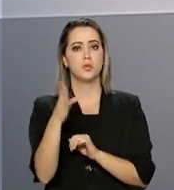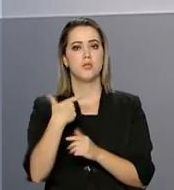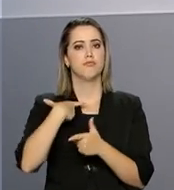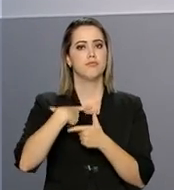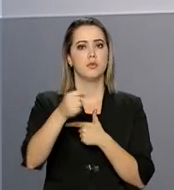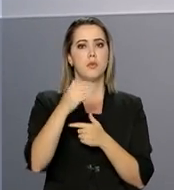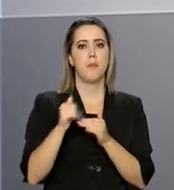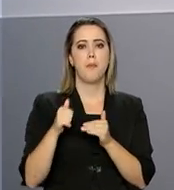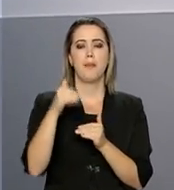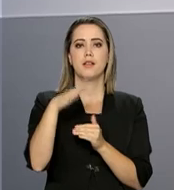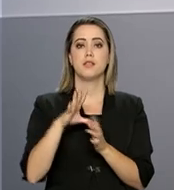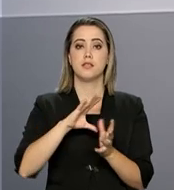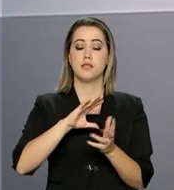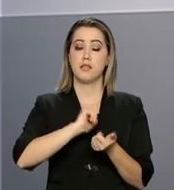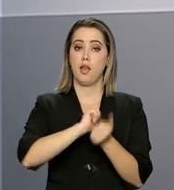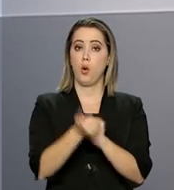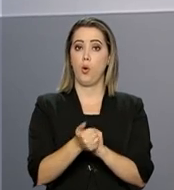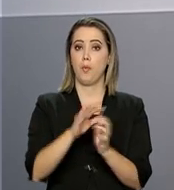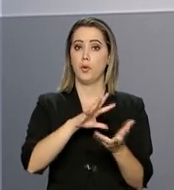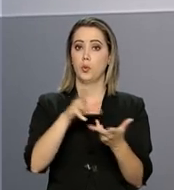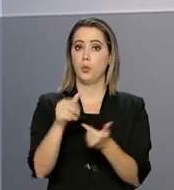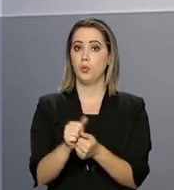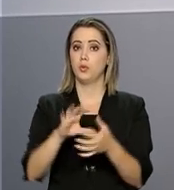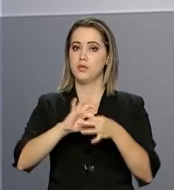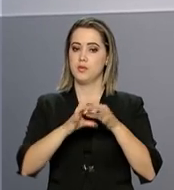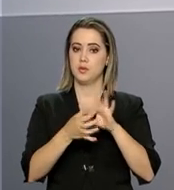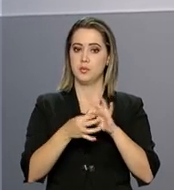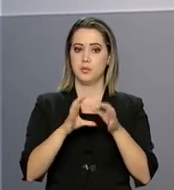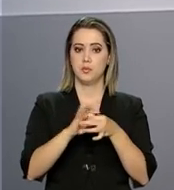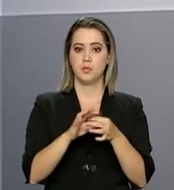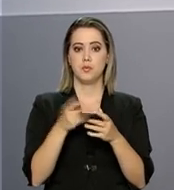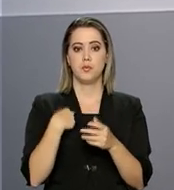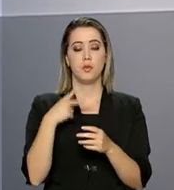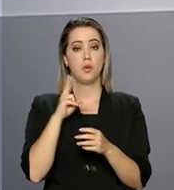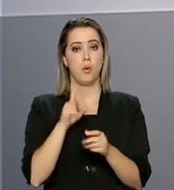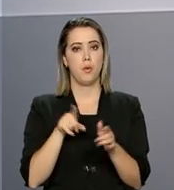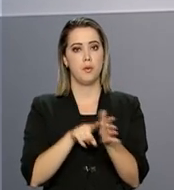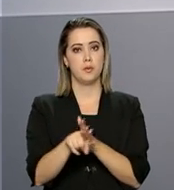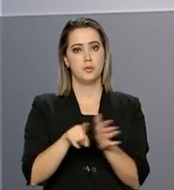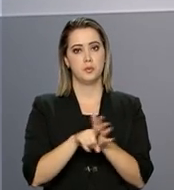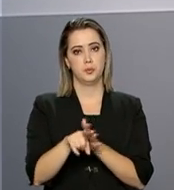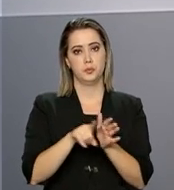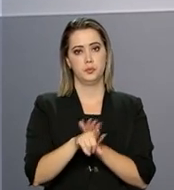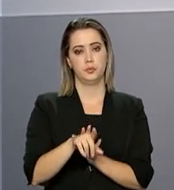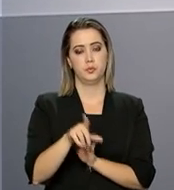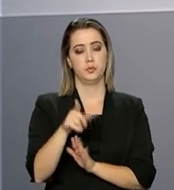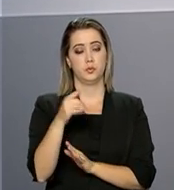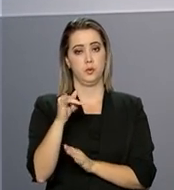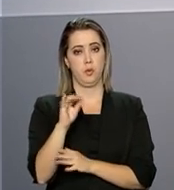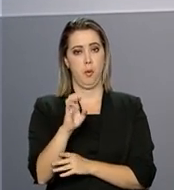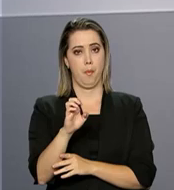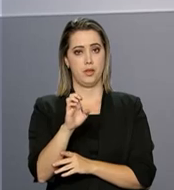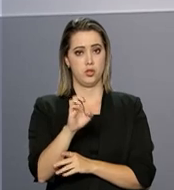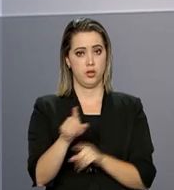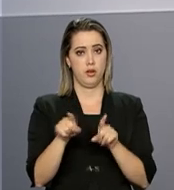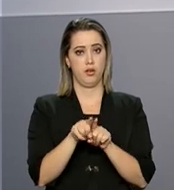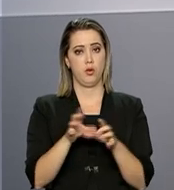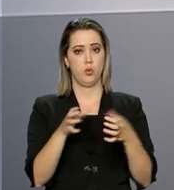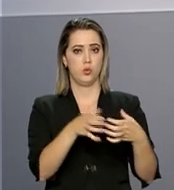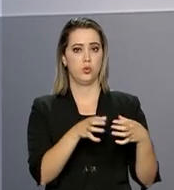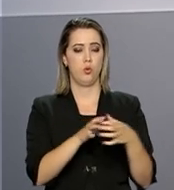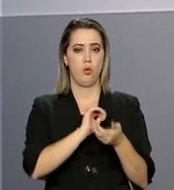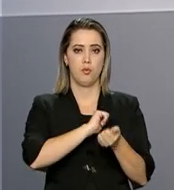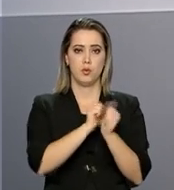vai muito além da Copa do Mundo e Olimpíadas. Segundo um levantamento do Instituto Brasileiro de Geografia e Estatística, as áreas